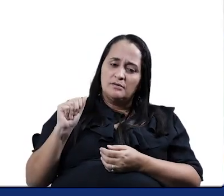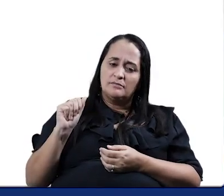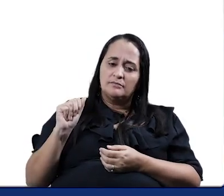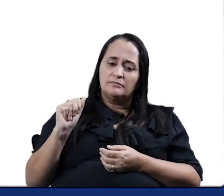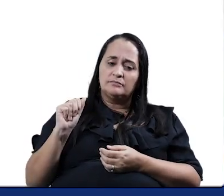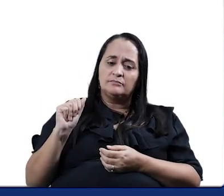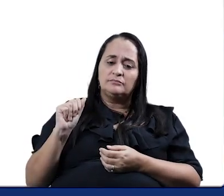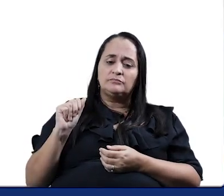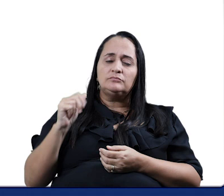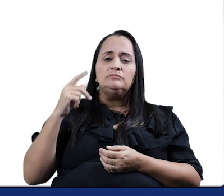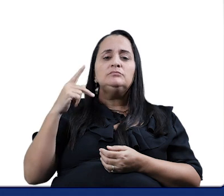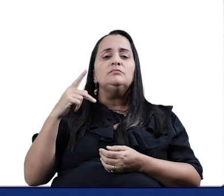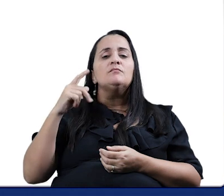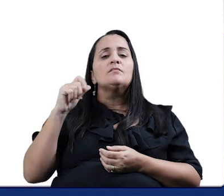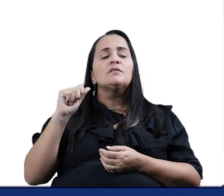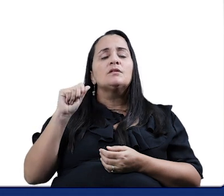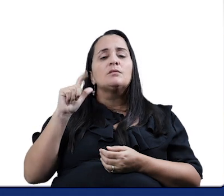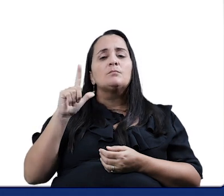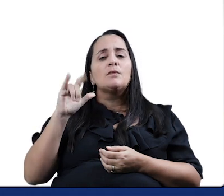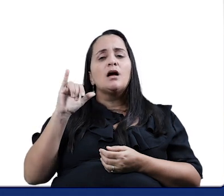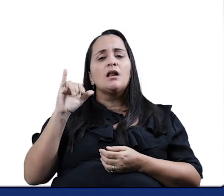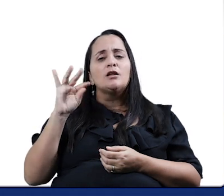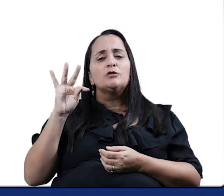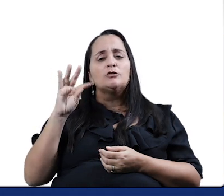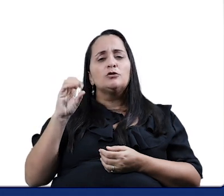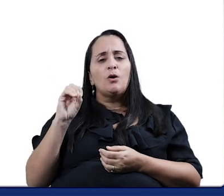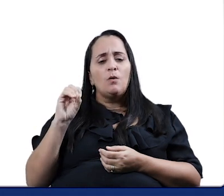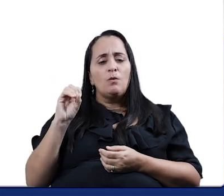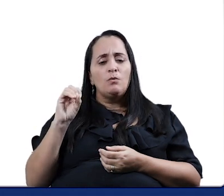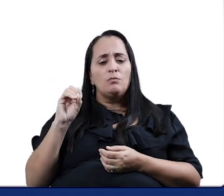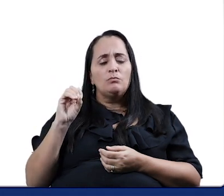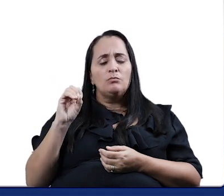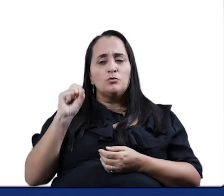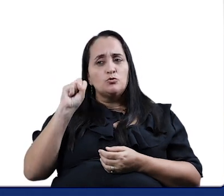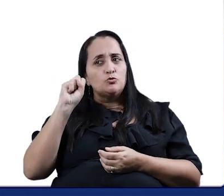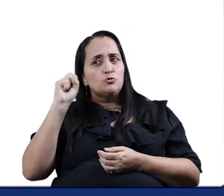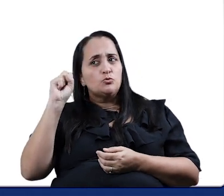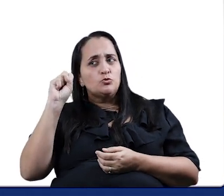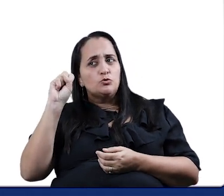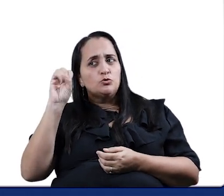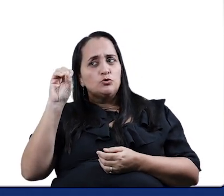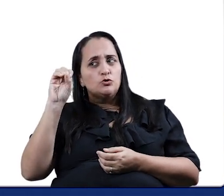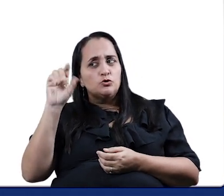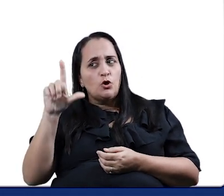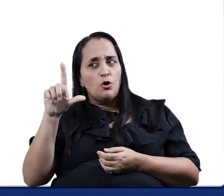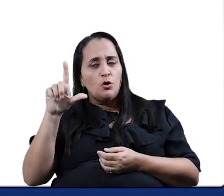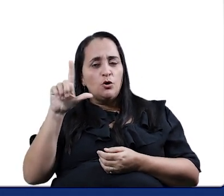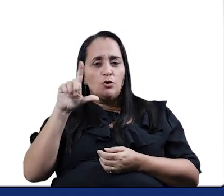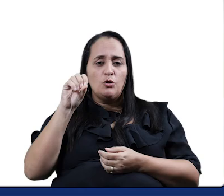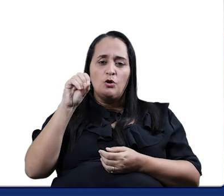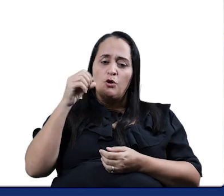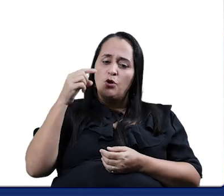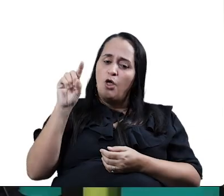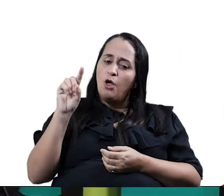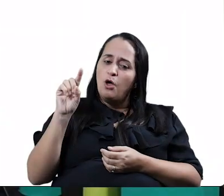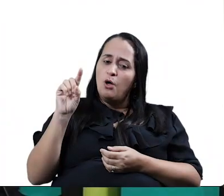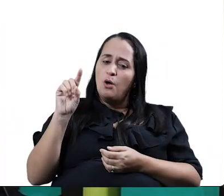E o paletó? Paletó com só, com ló, com...